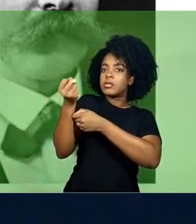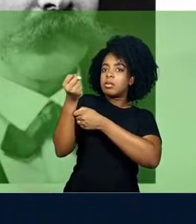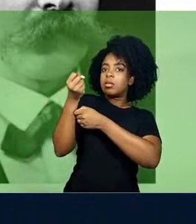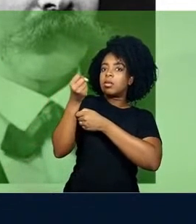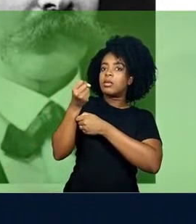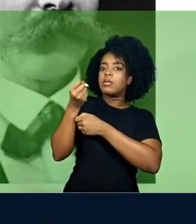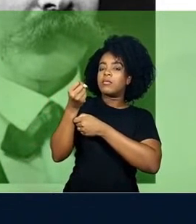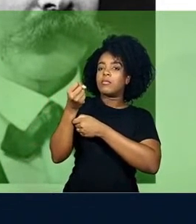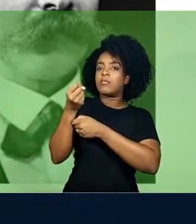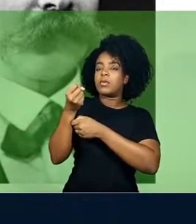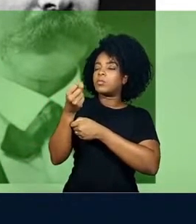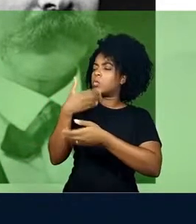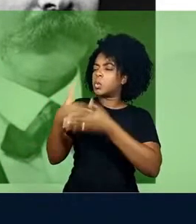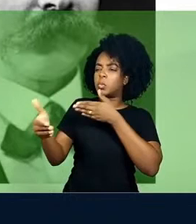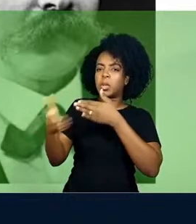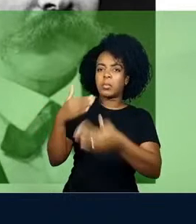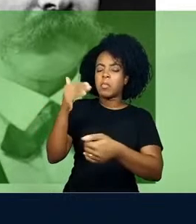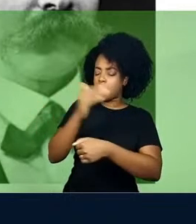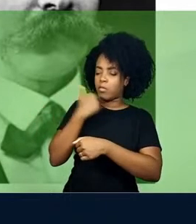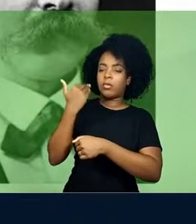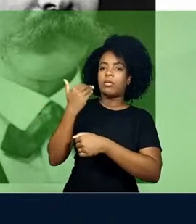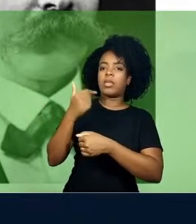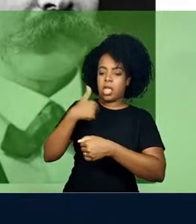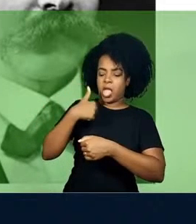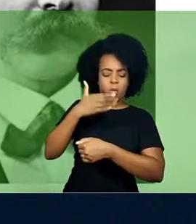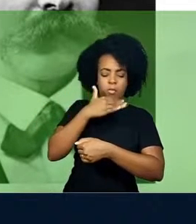encarar a própria morte.